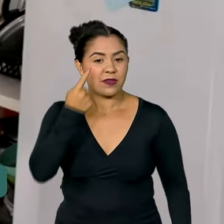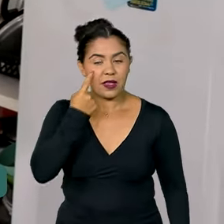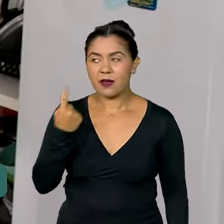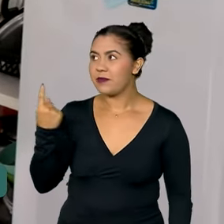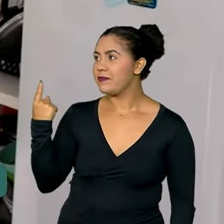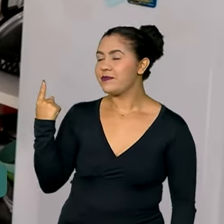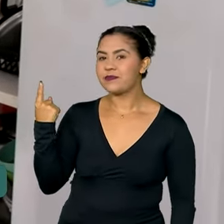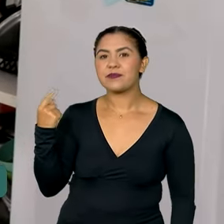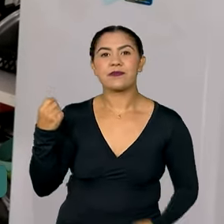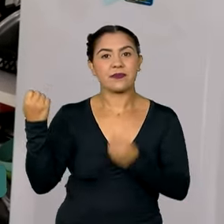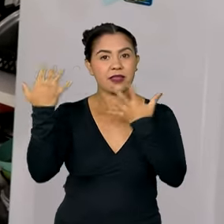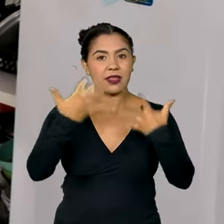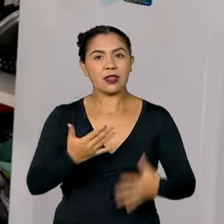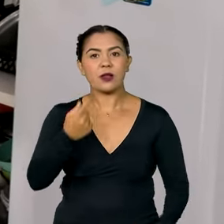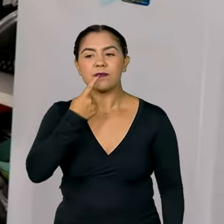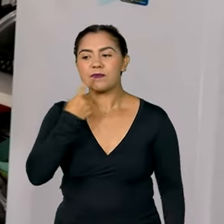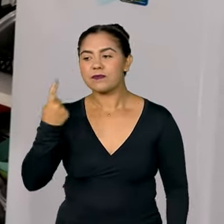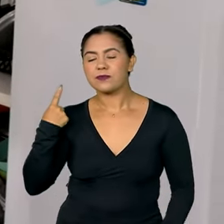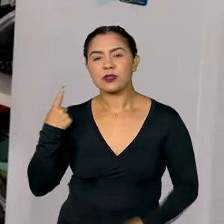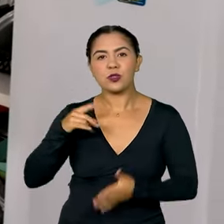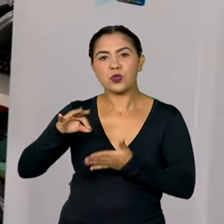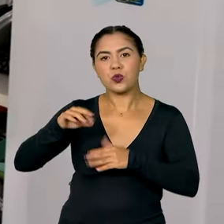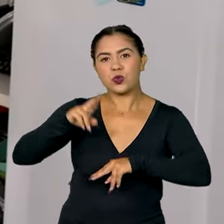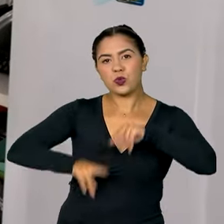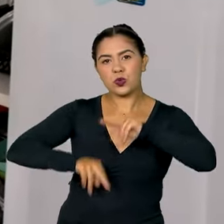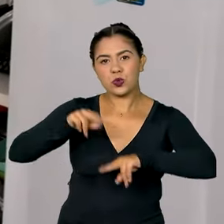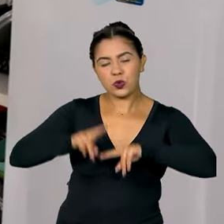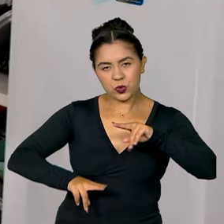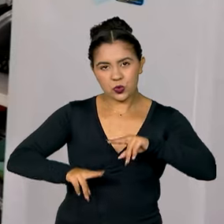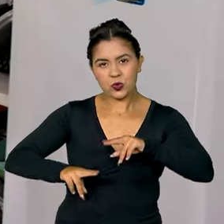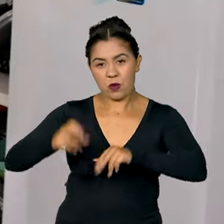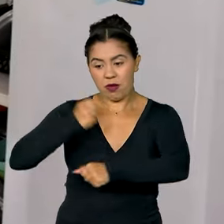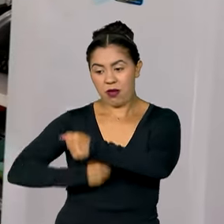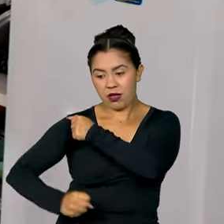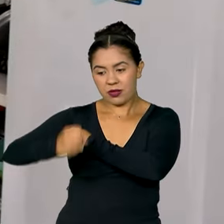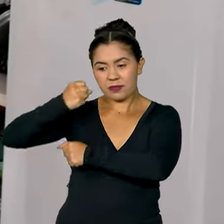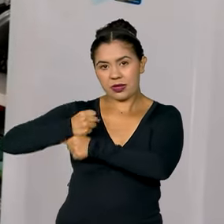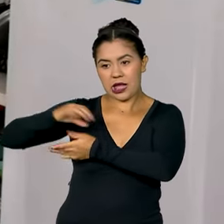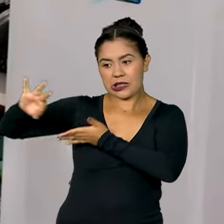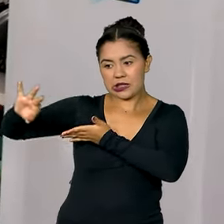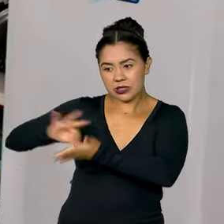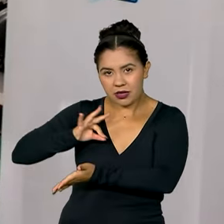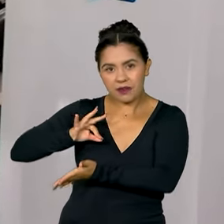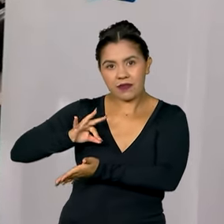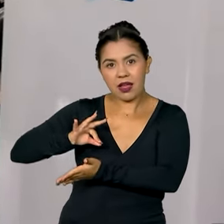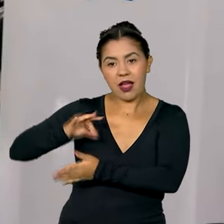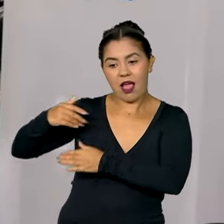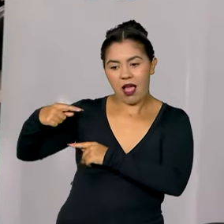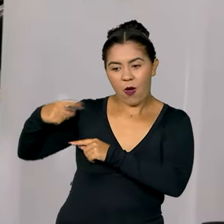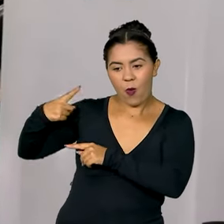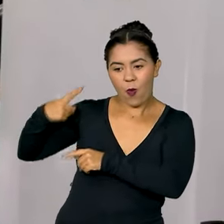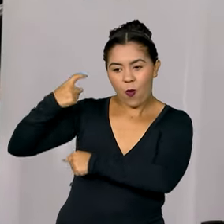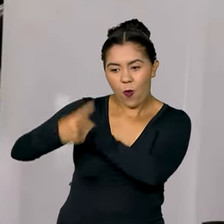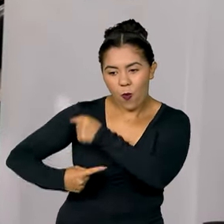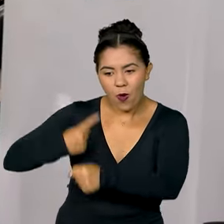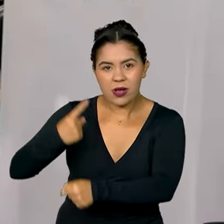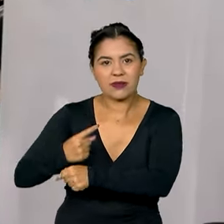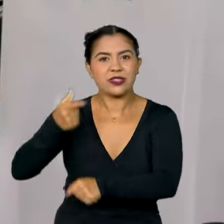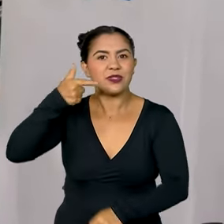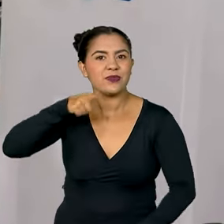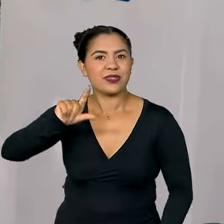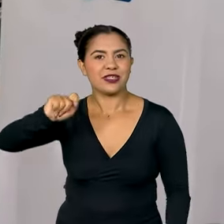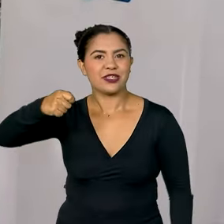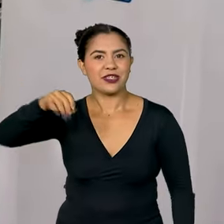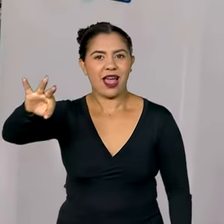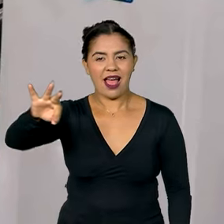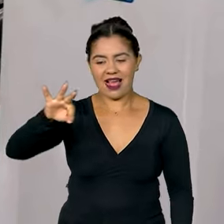agora de 2024, a gente se inscreveu em dezembro do ano passado. Em junho, entregaram a chave para a gente. E